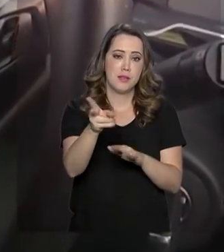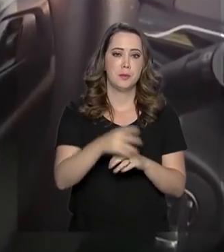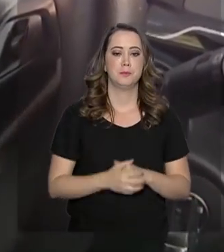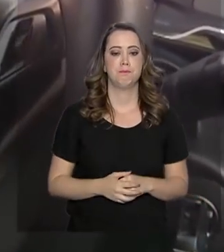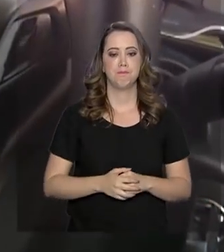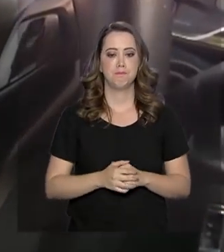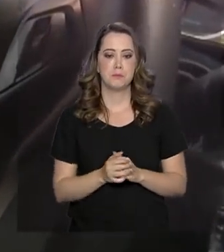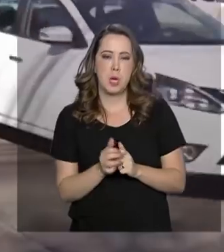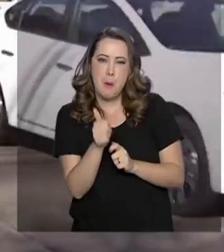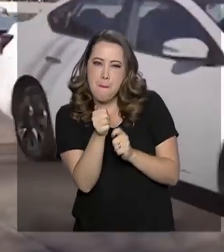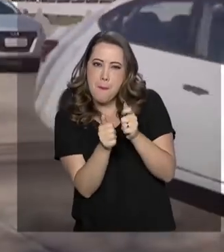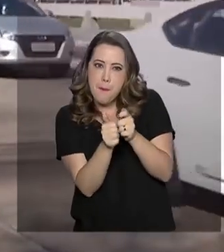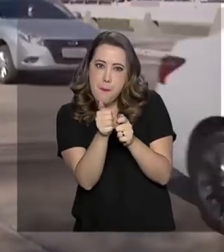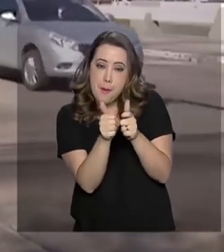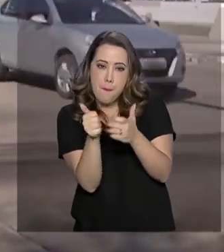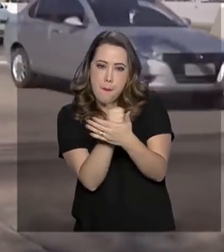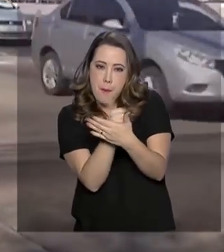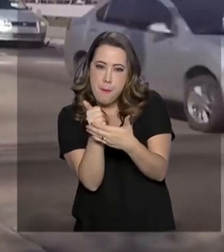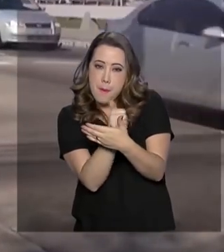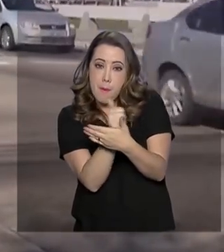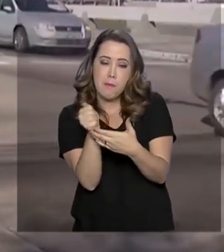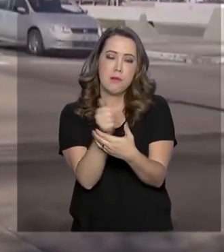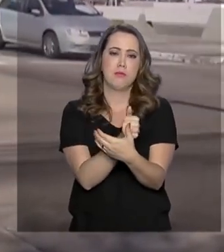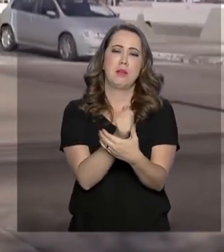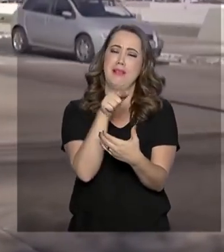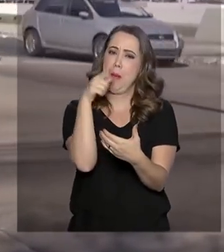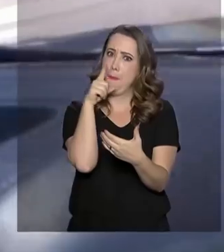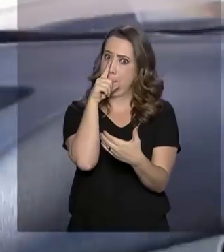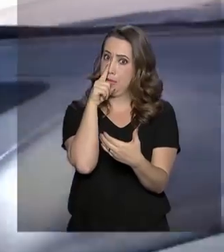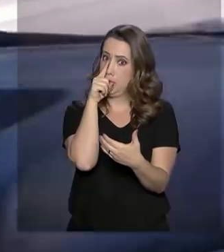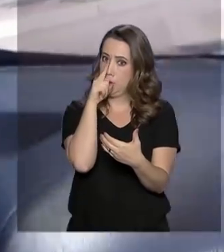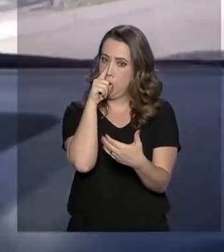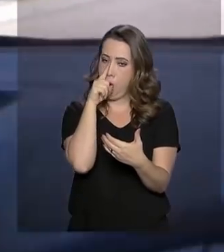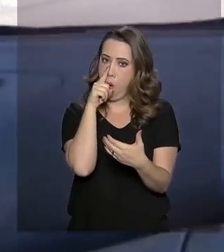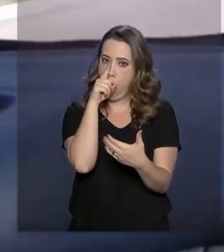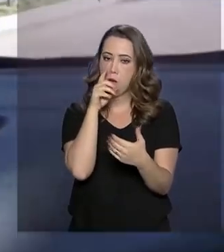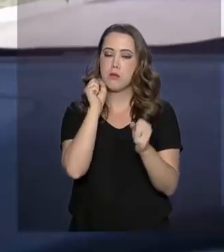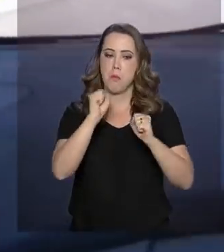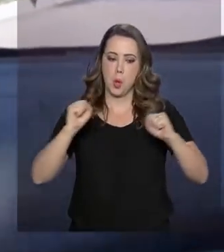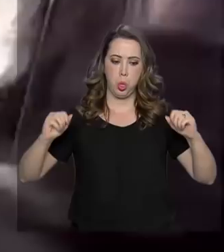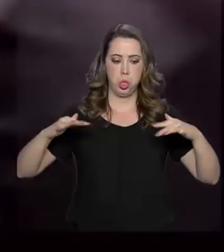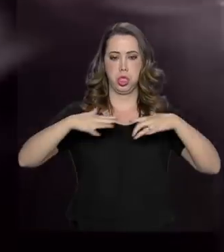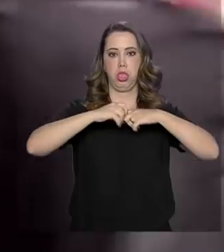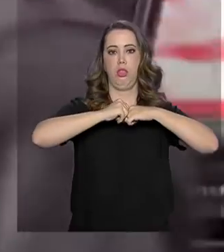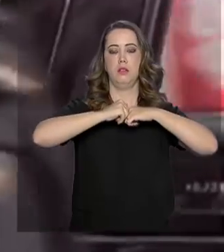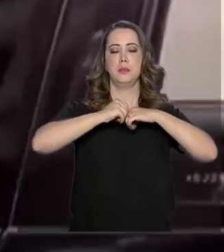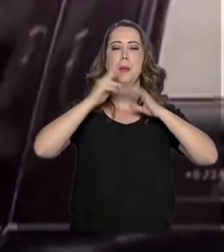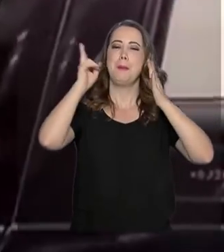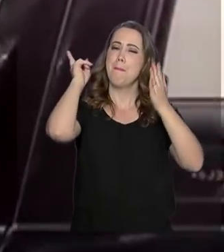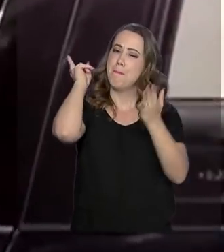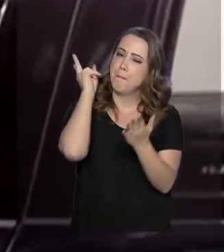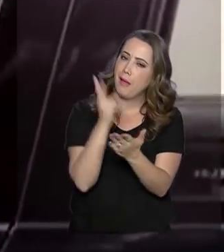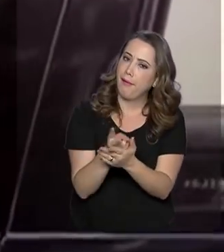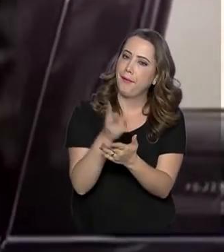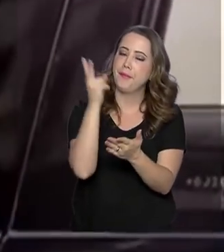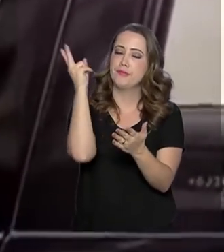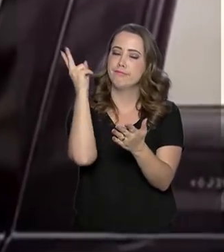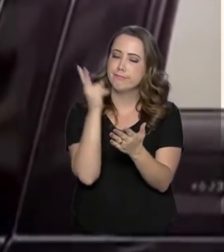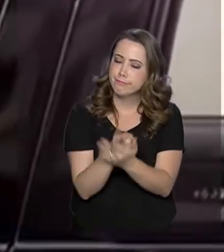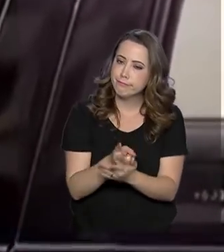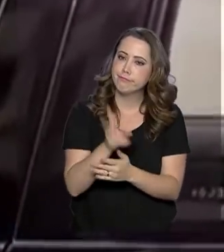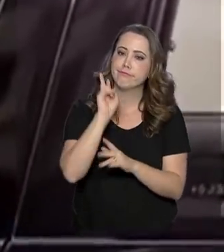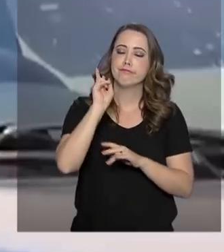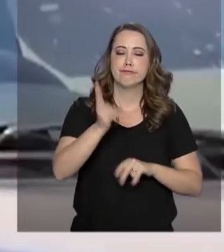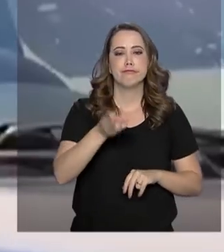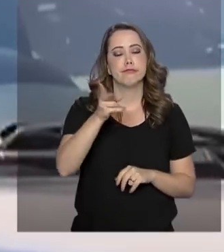direção, uma combinação perigosa, um grande risco para acidentes de trânsito. Mesmo assim, o brasileiro